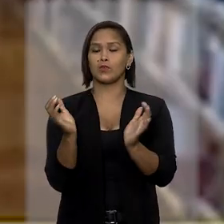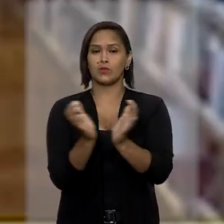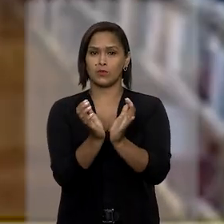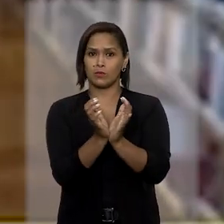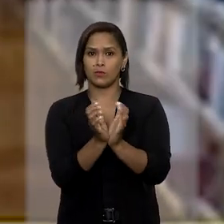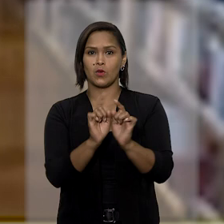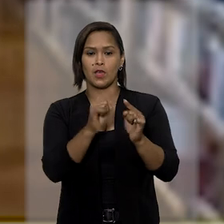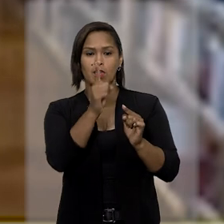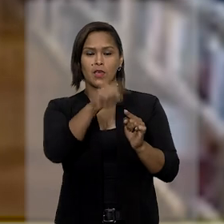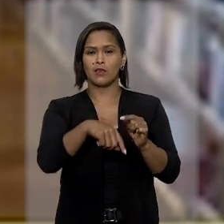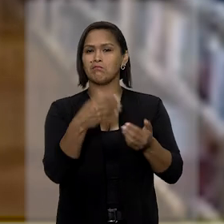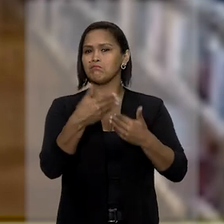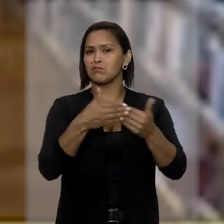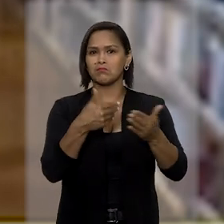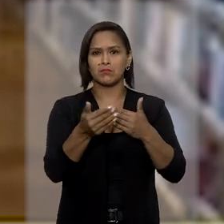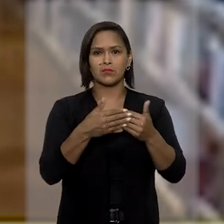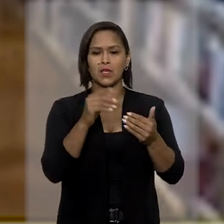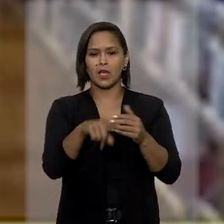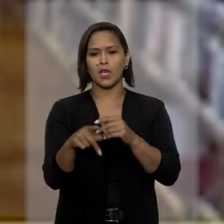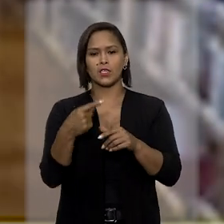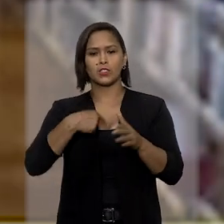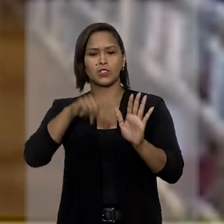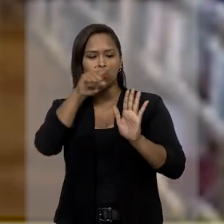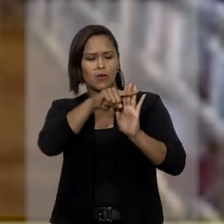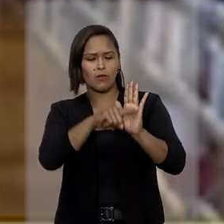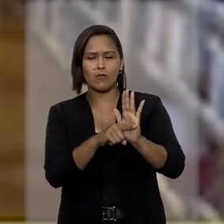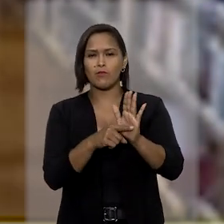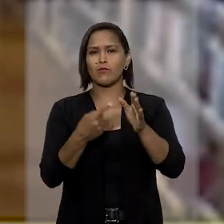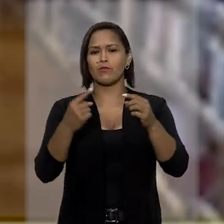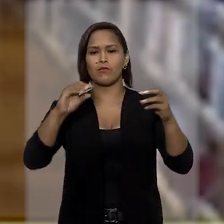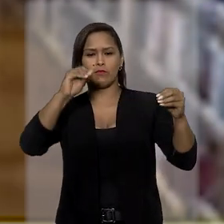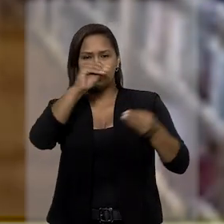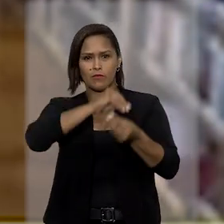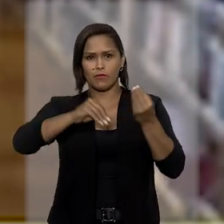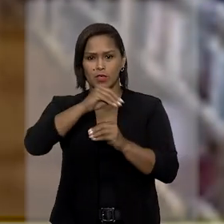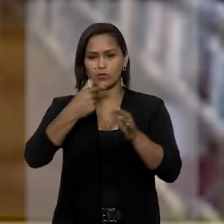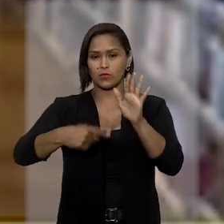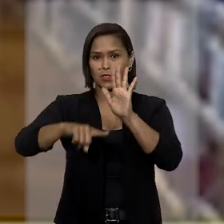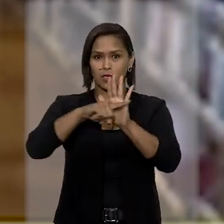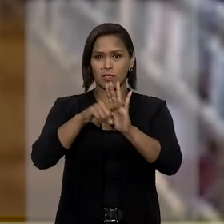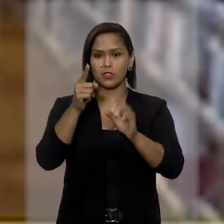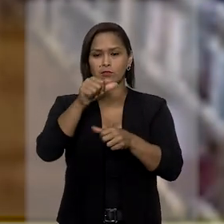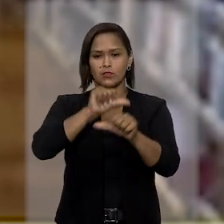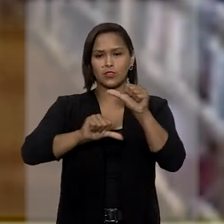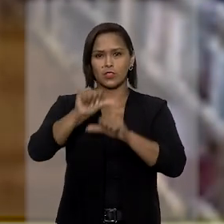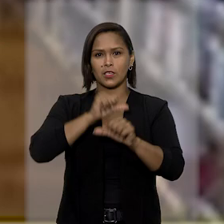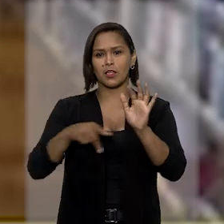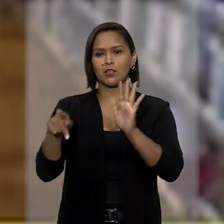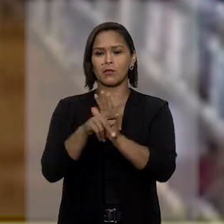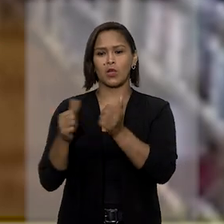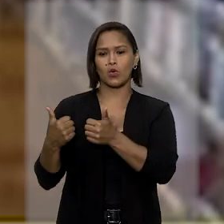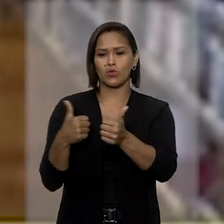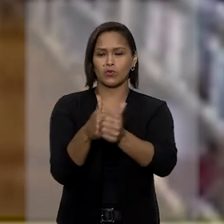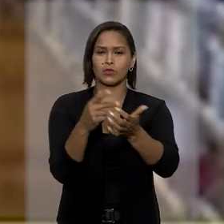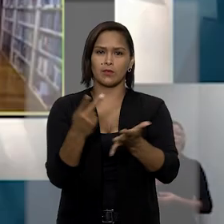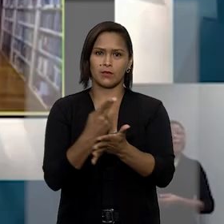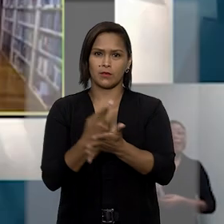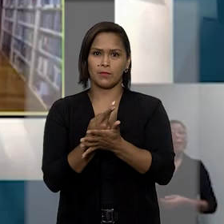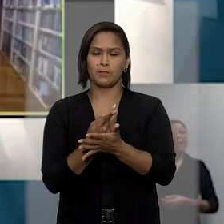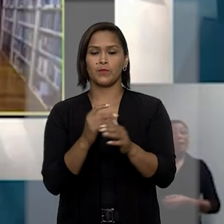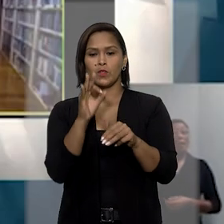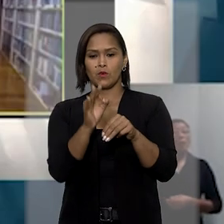coletividade, independentemente da constatação de efeitos concretos negativos gerados pela conduta ilícita.